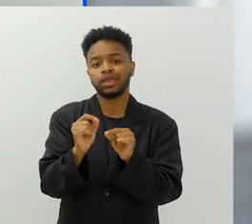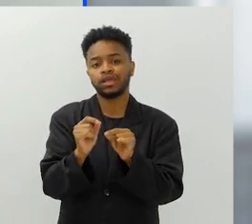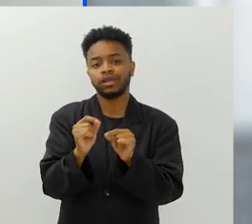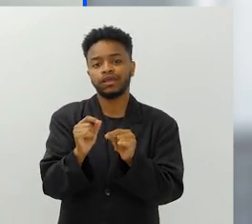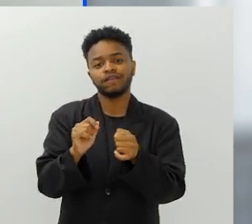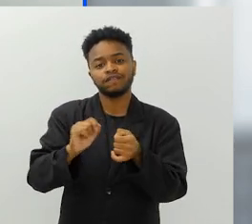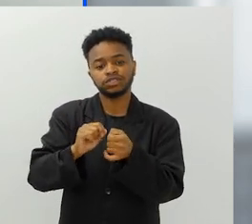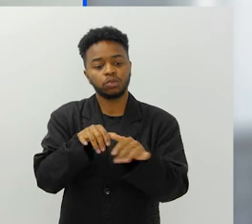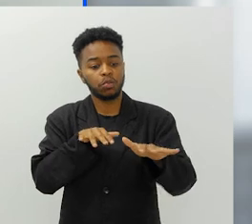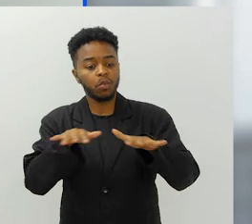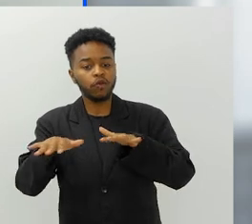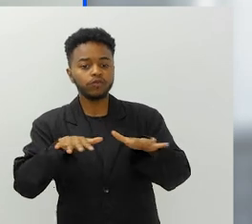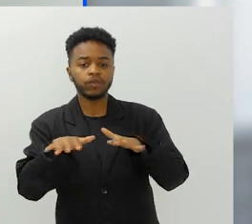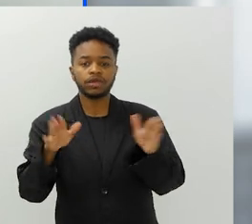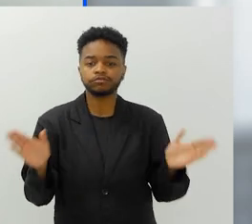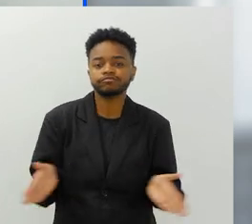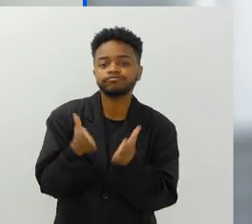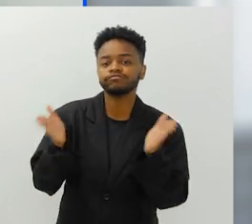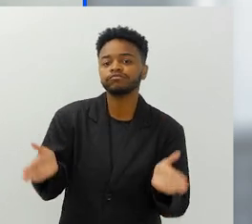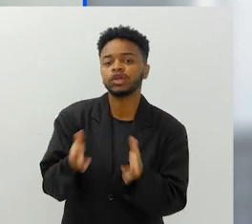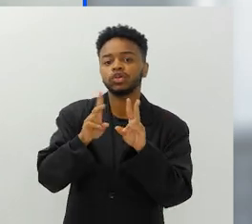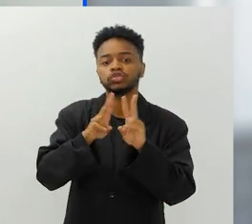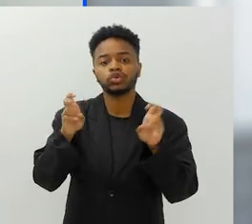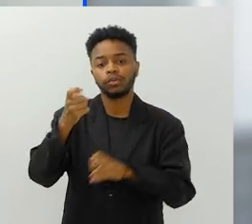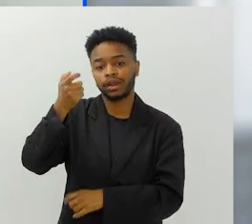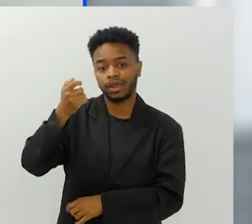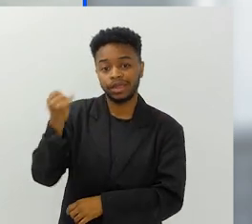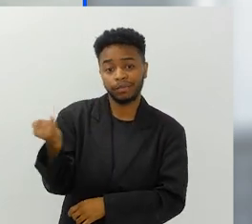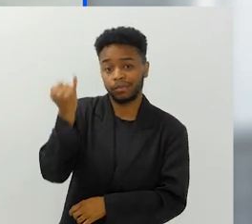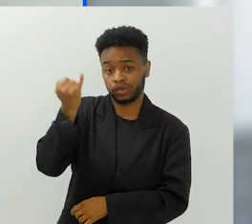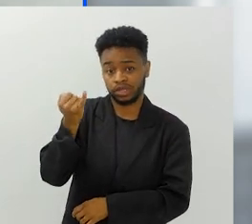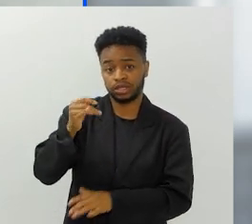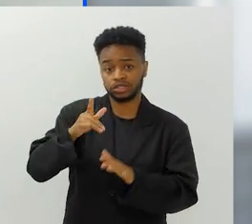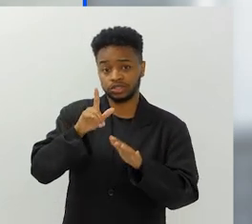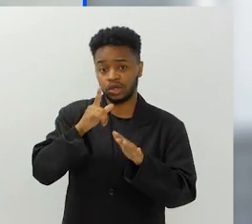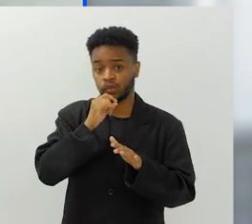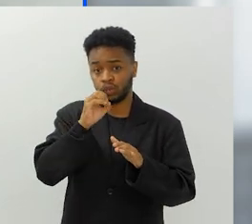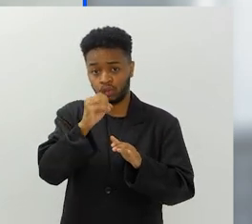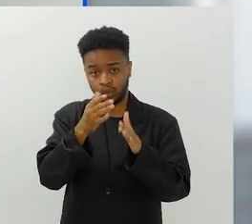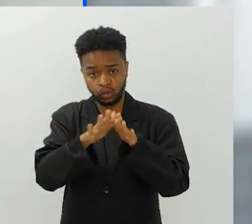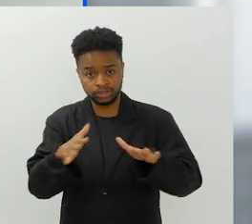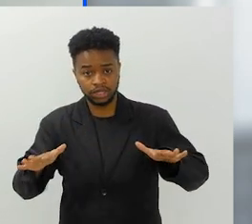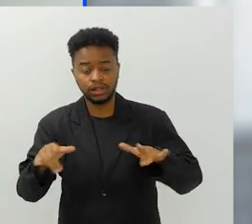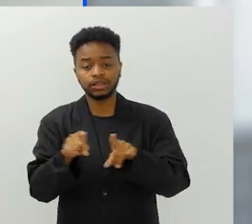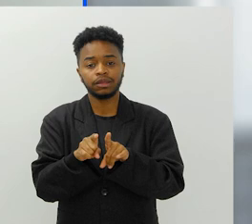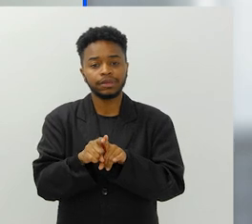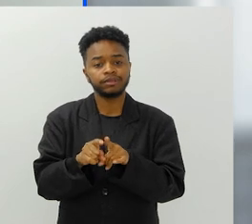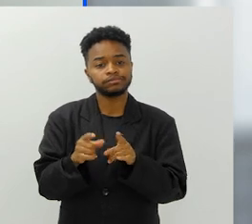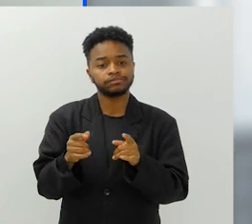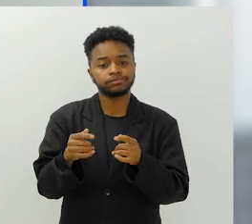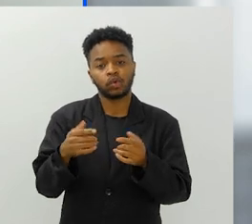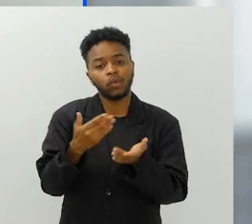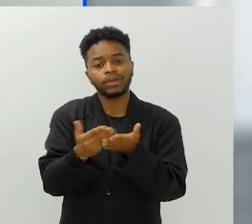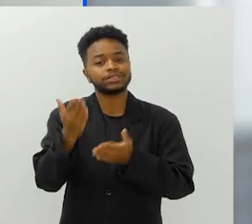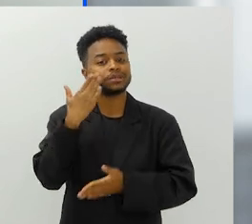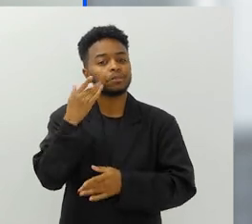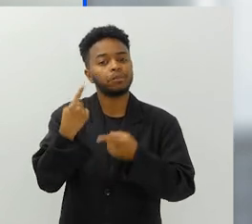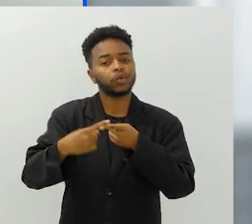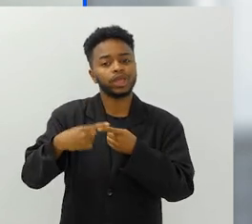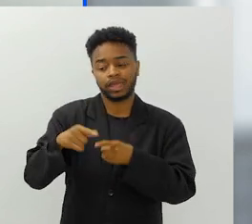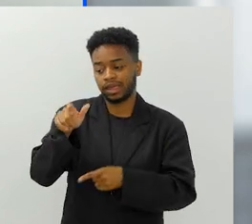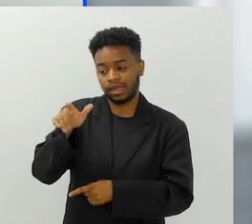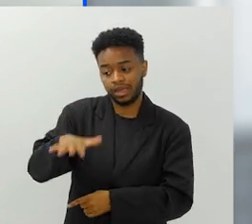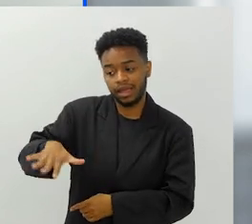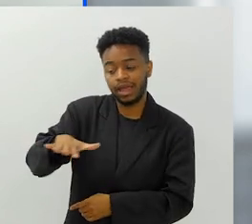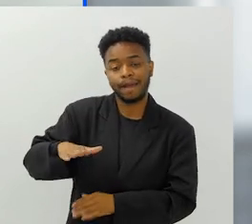a trazer essa onda, esse movimento de conscientização da importância do oceano e por que, enfim, aquele